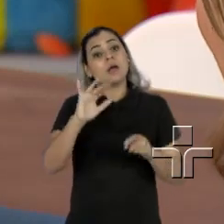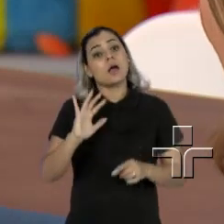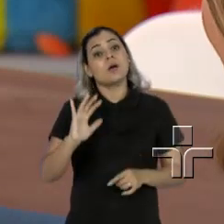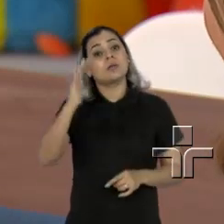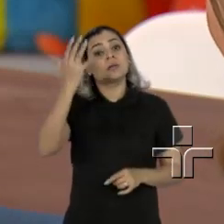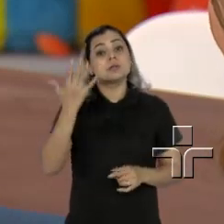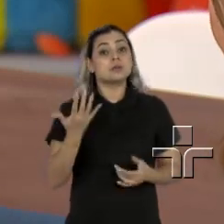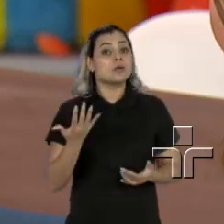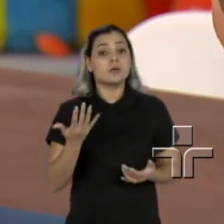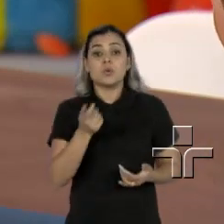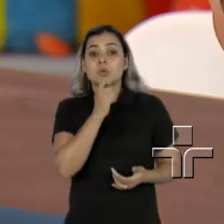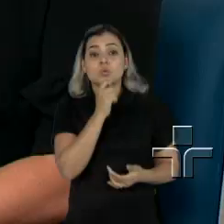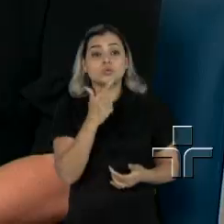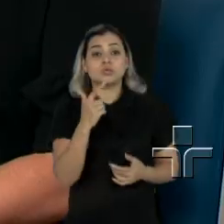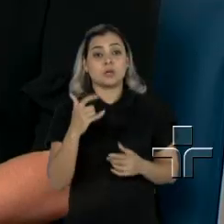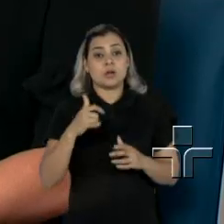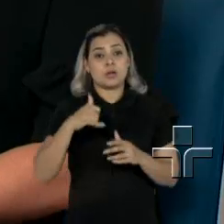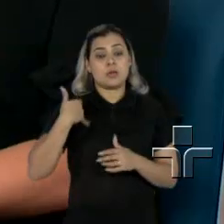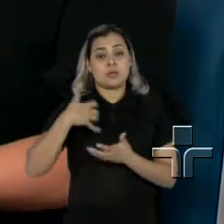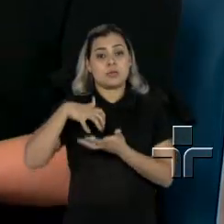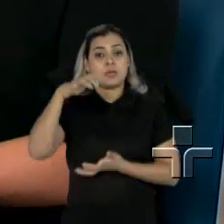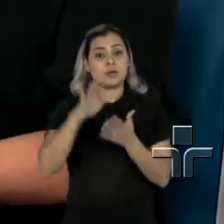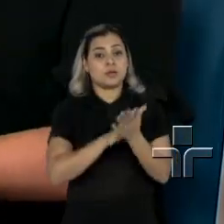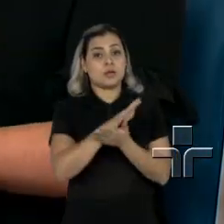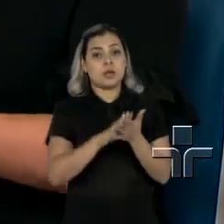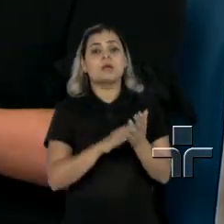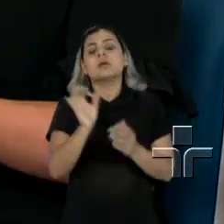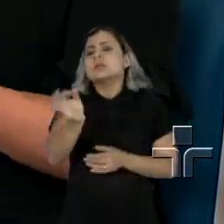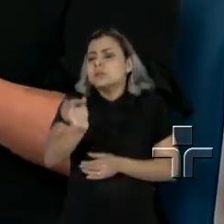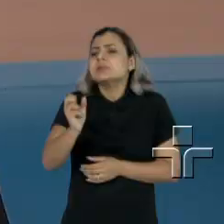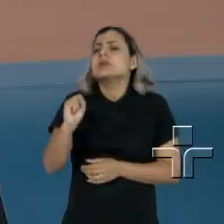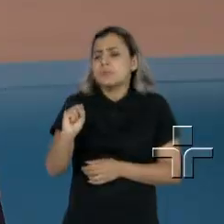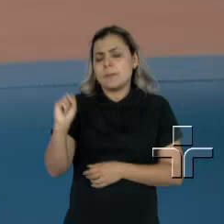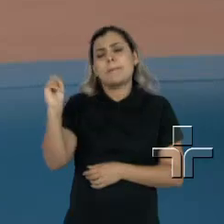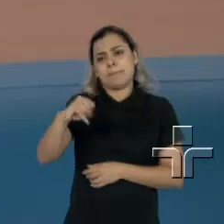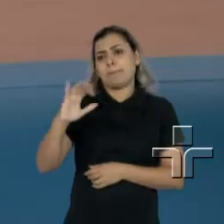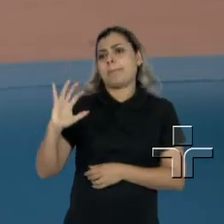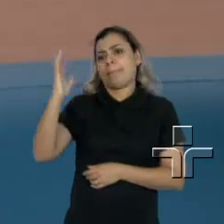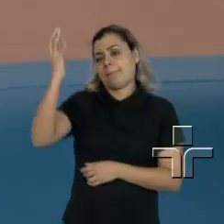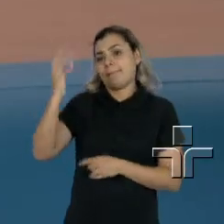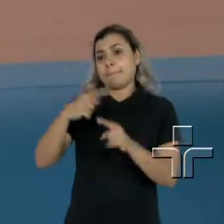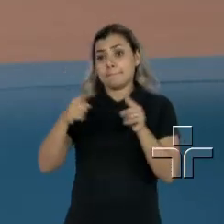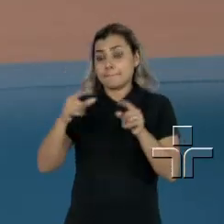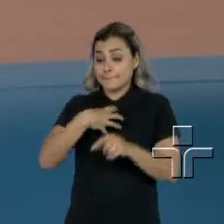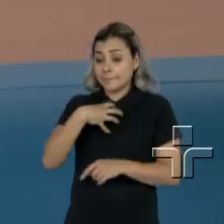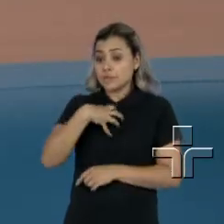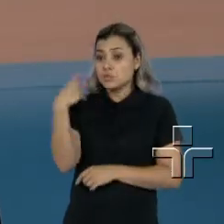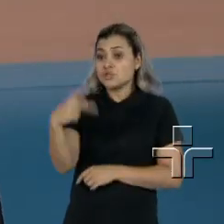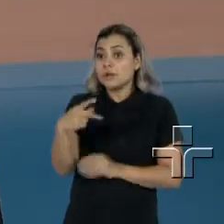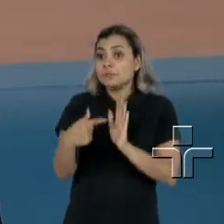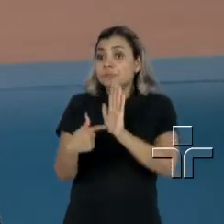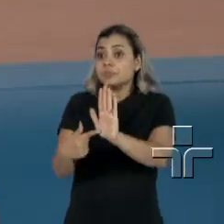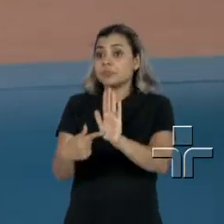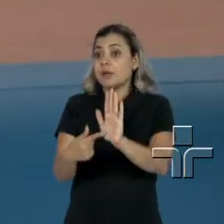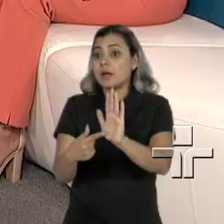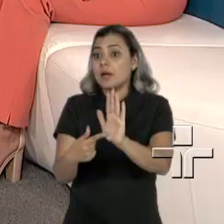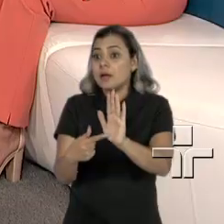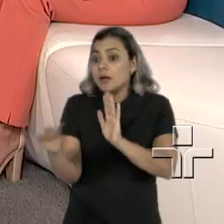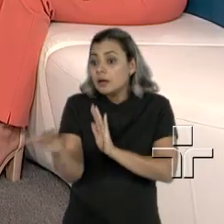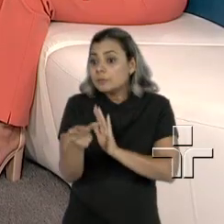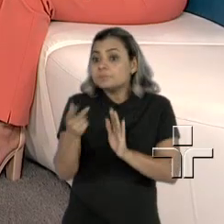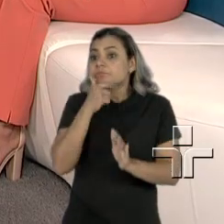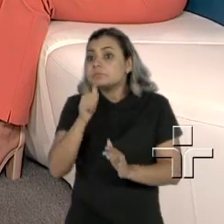aconteceu que não teve relação com a idade, né? Que é algo que pode acontecer. Sim, pode acontecer, mas a forma de você apresentar isso para casal,